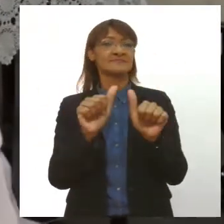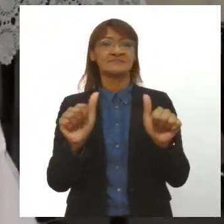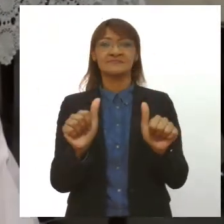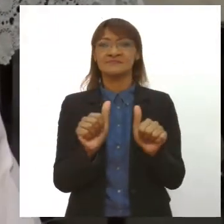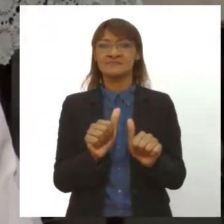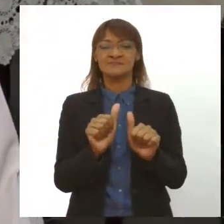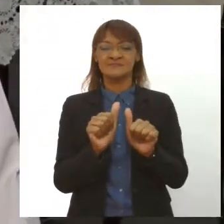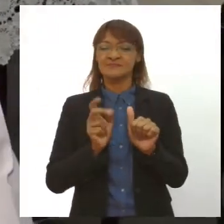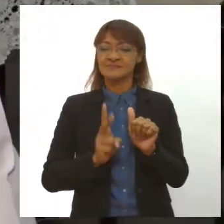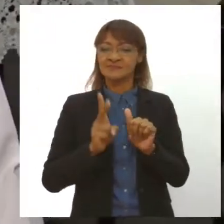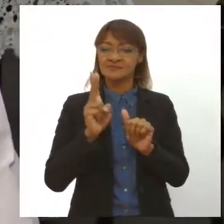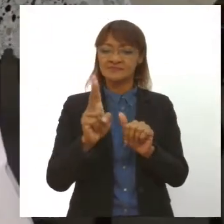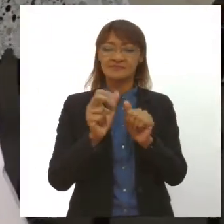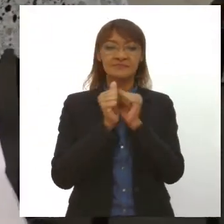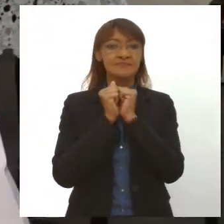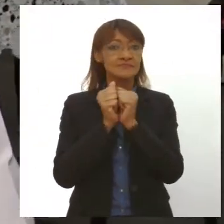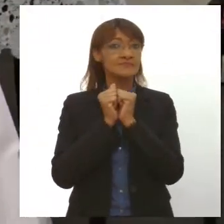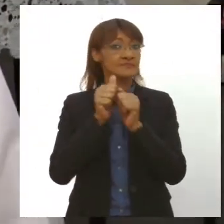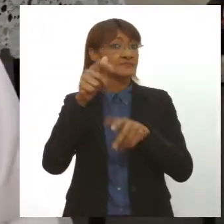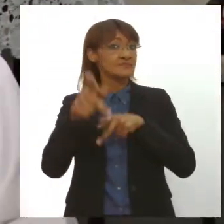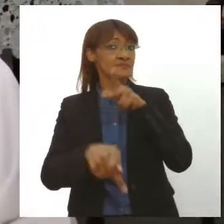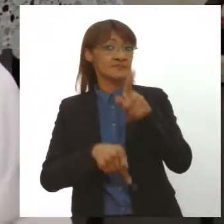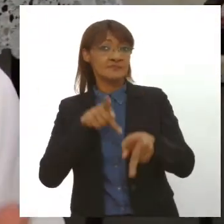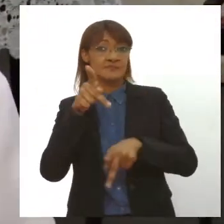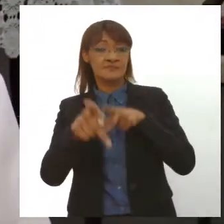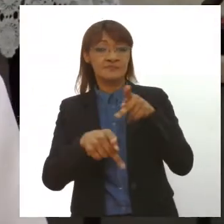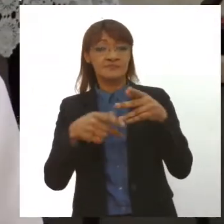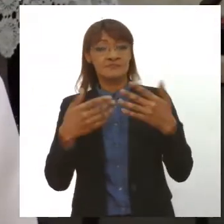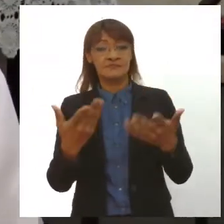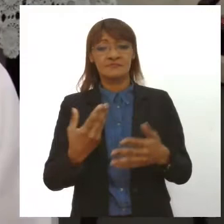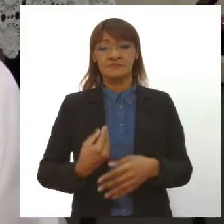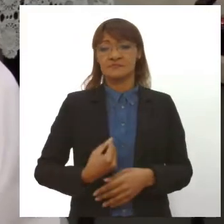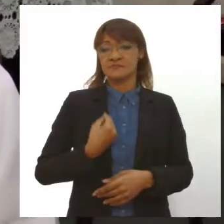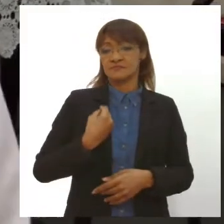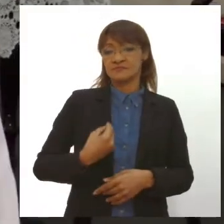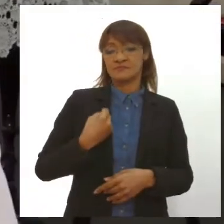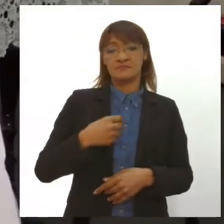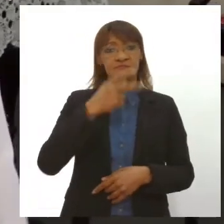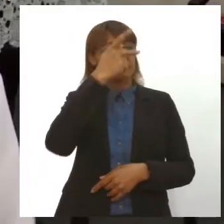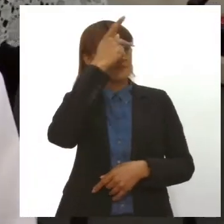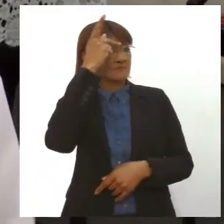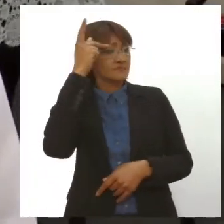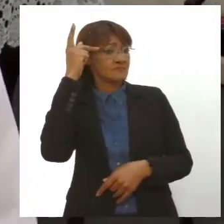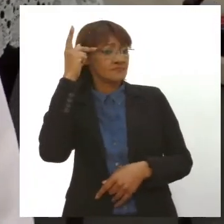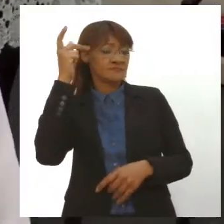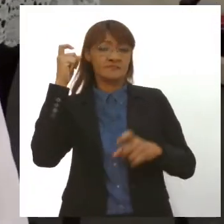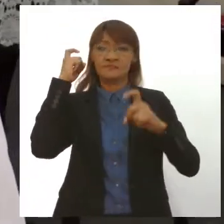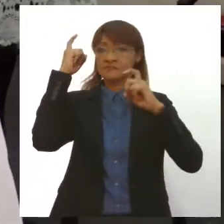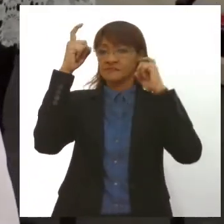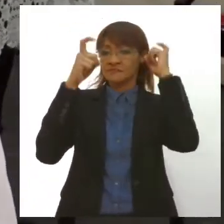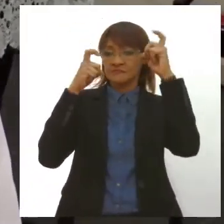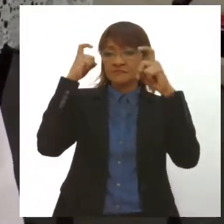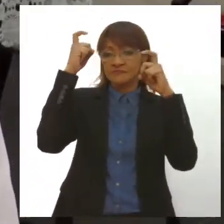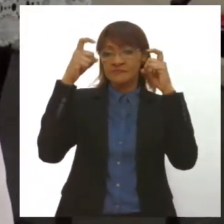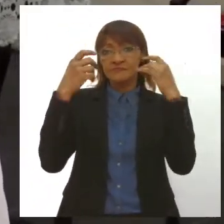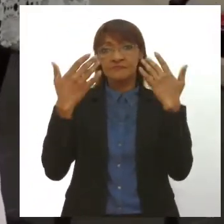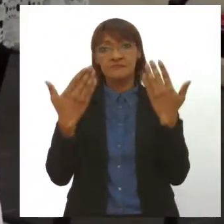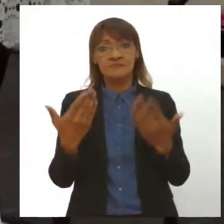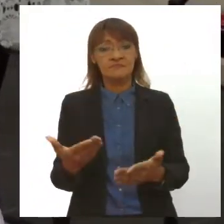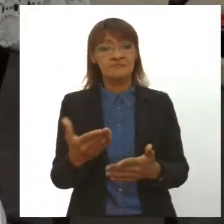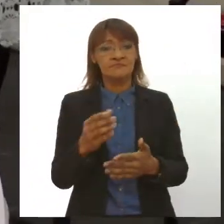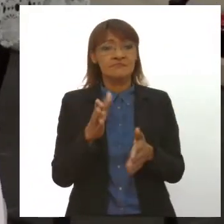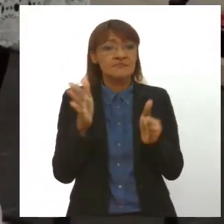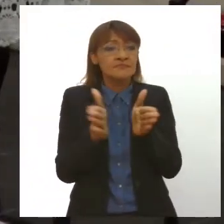povo. Ele mesmo foi um homem próximo, que viveu junto das pessoas, que se preocupava com a situação dos mais